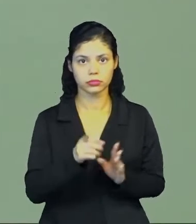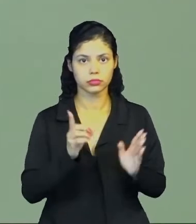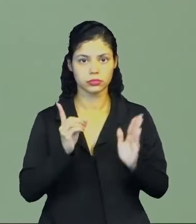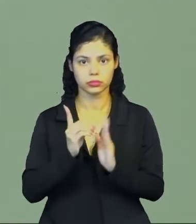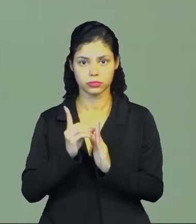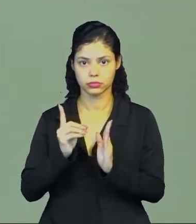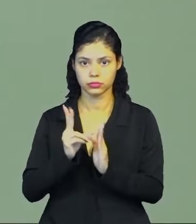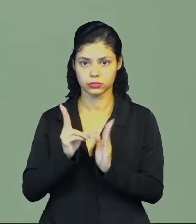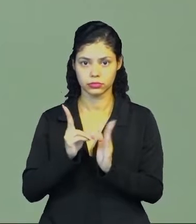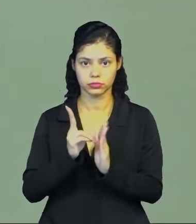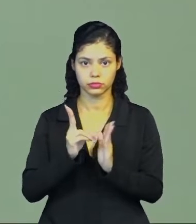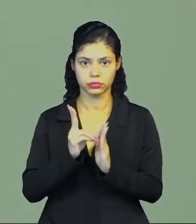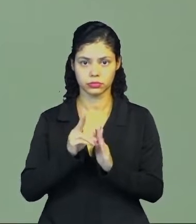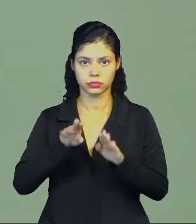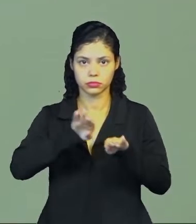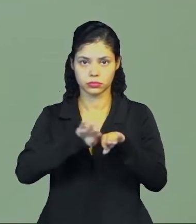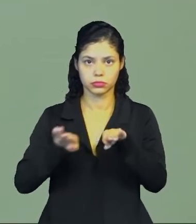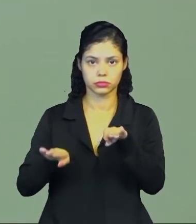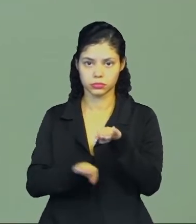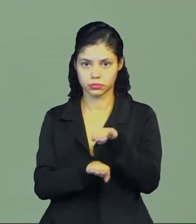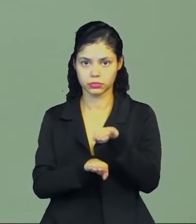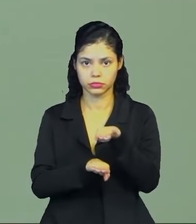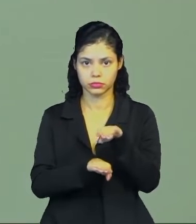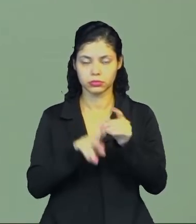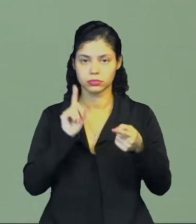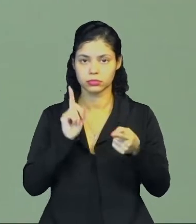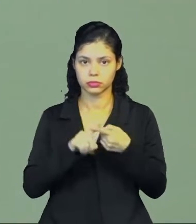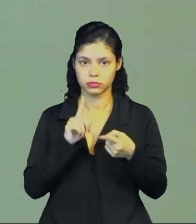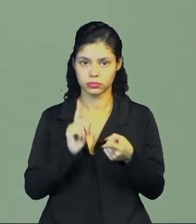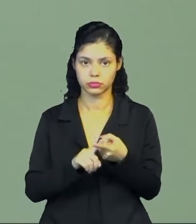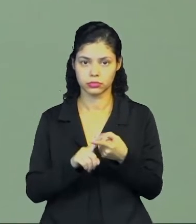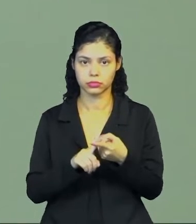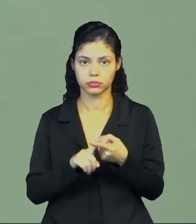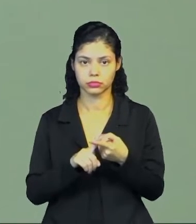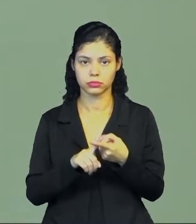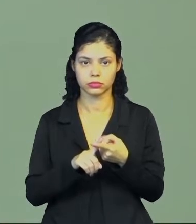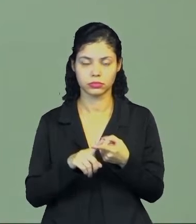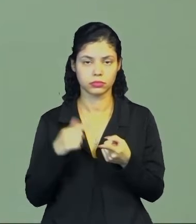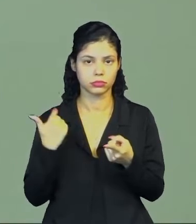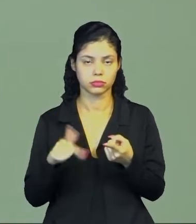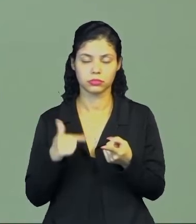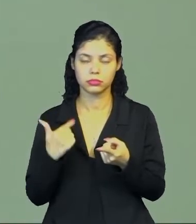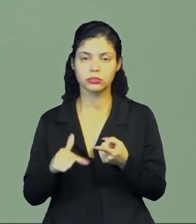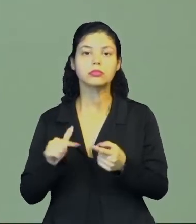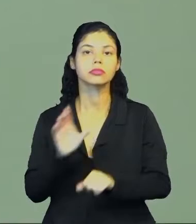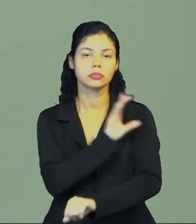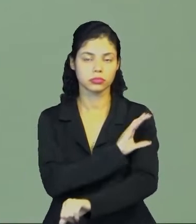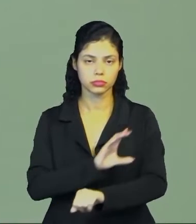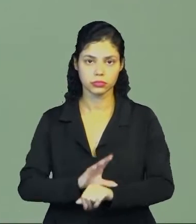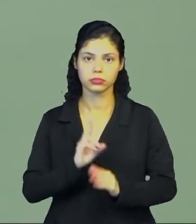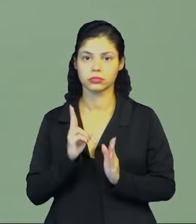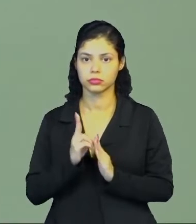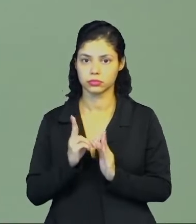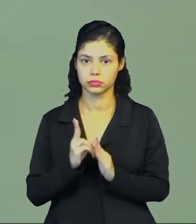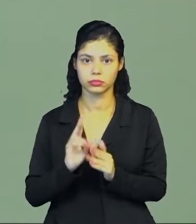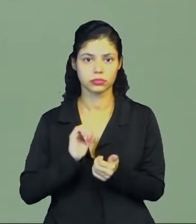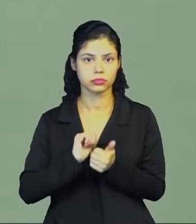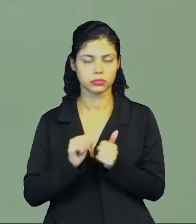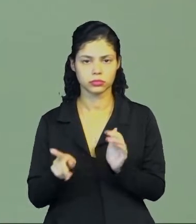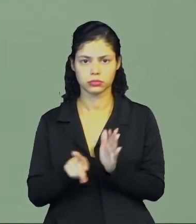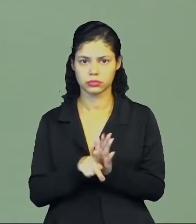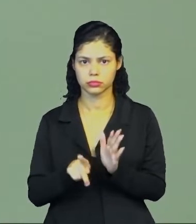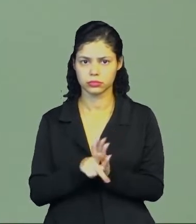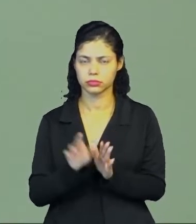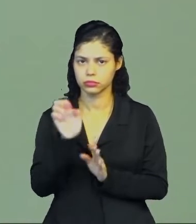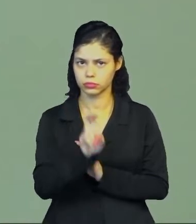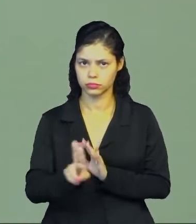inferiores a eles por não conter na cultura indígena aspectos que,